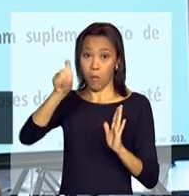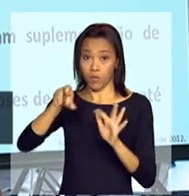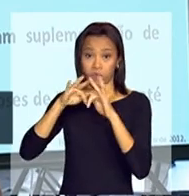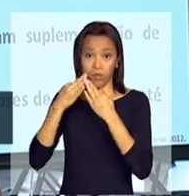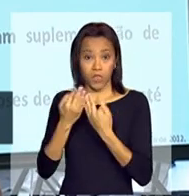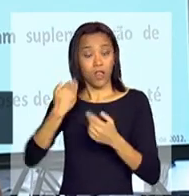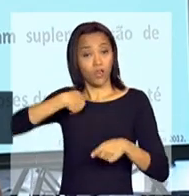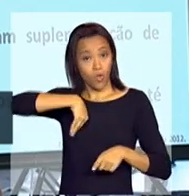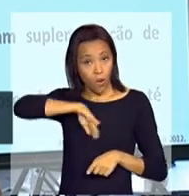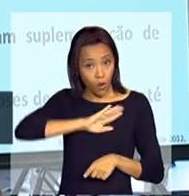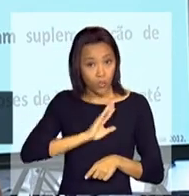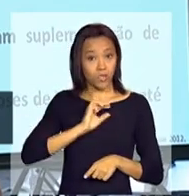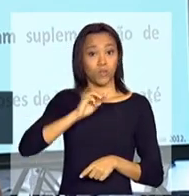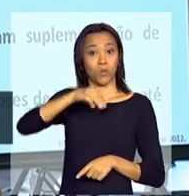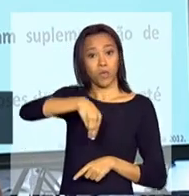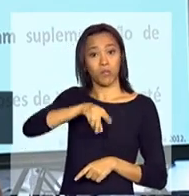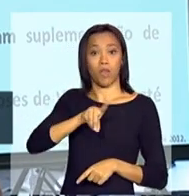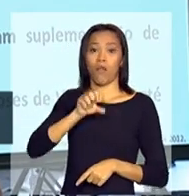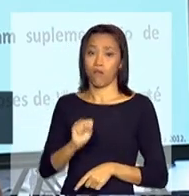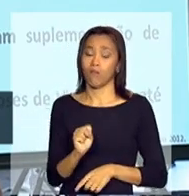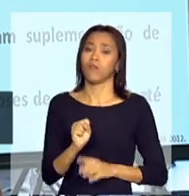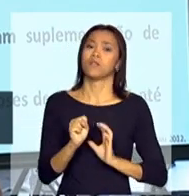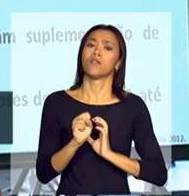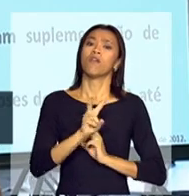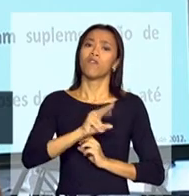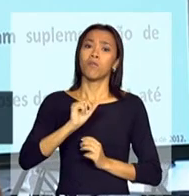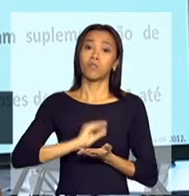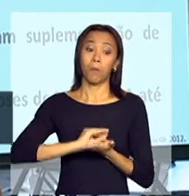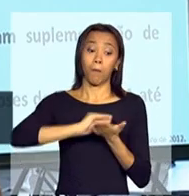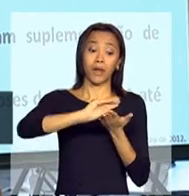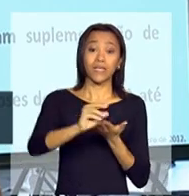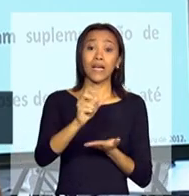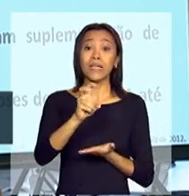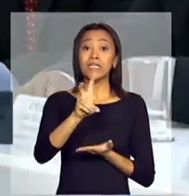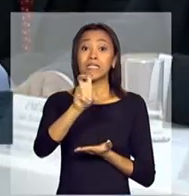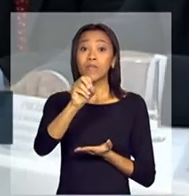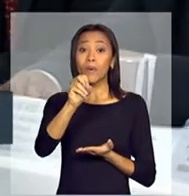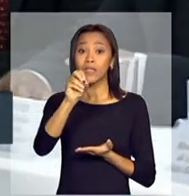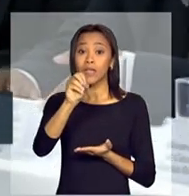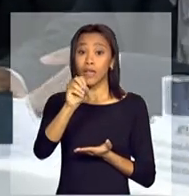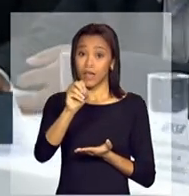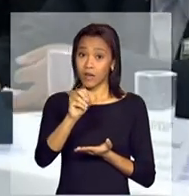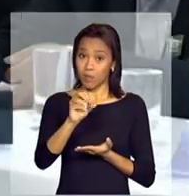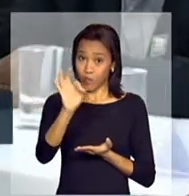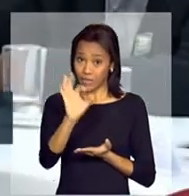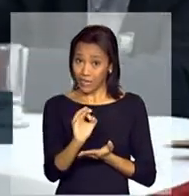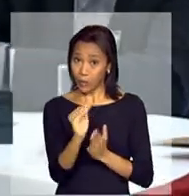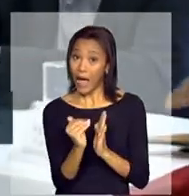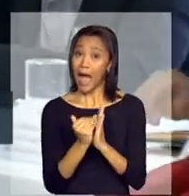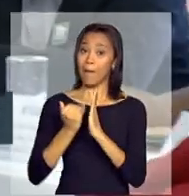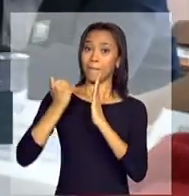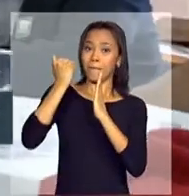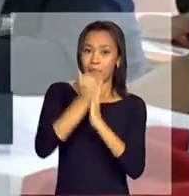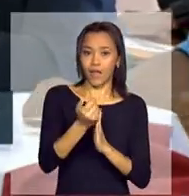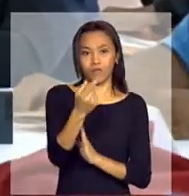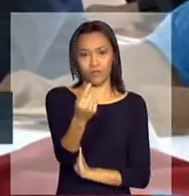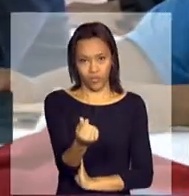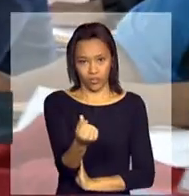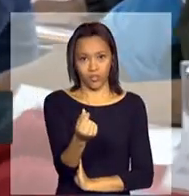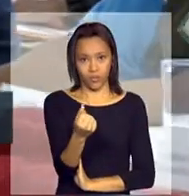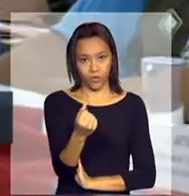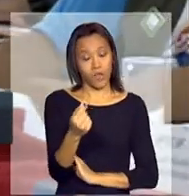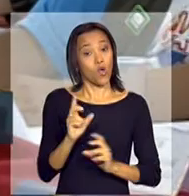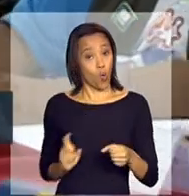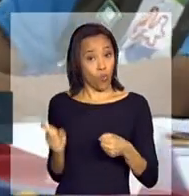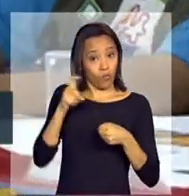nós, o Brasil Sem Miséria, está repassando 50% a mais dos recursos para além do Fundeb. através do